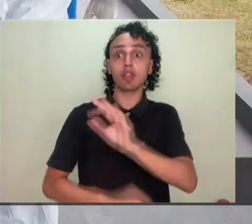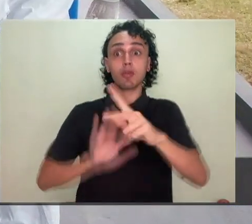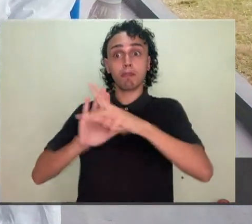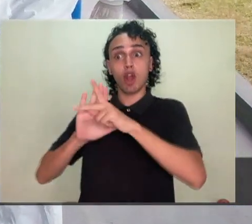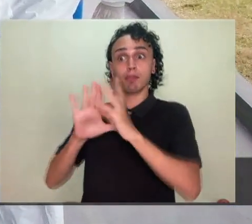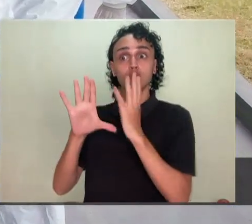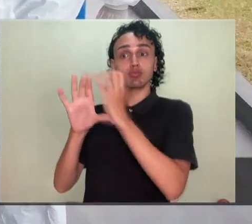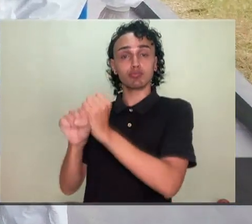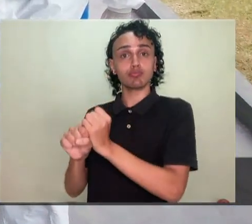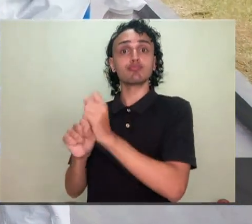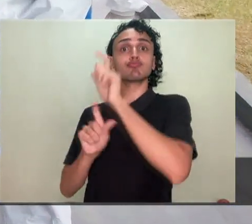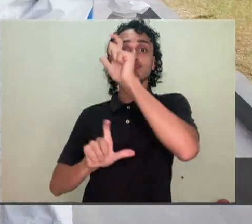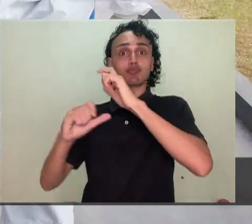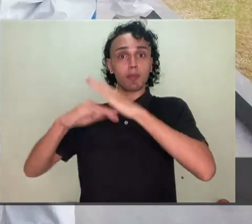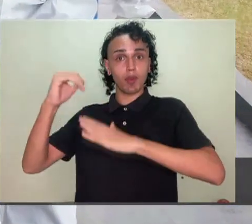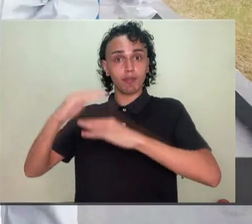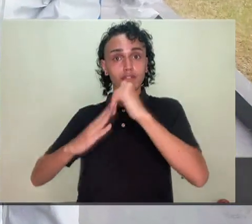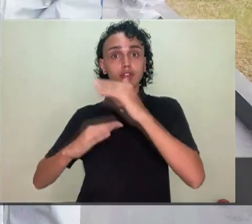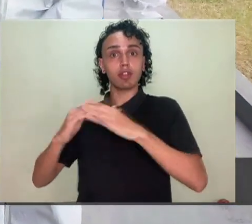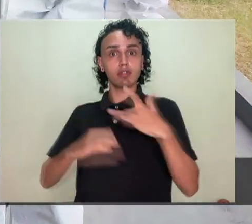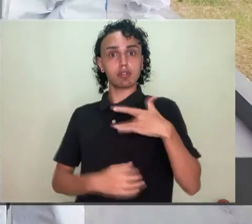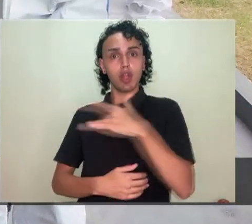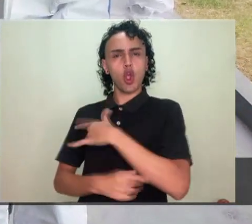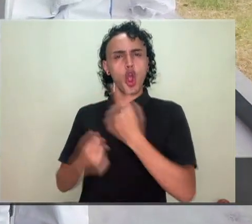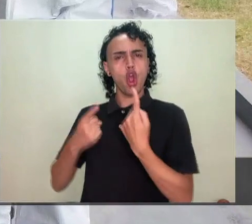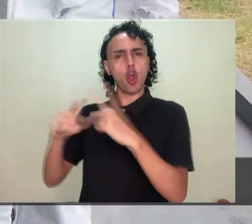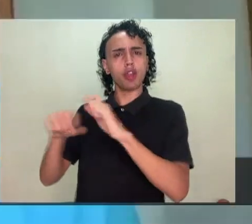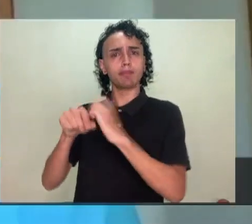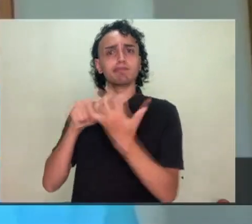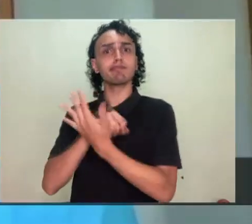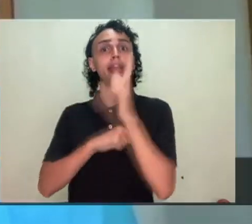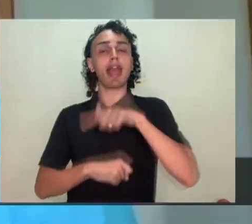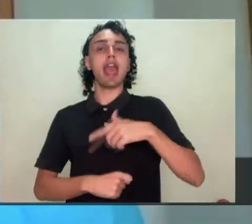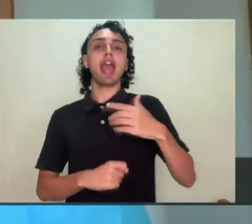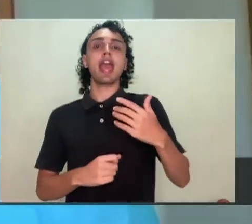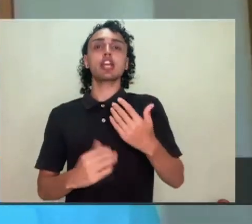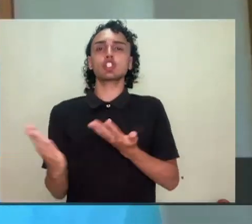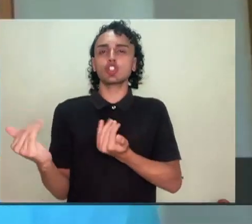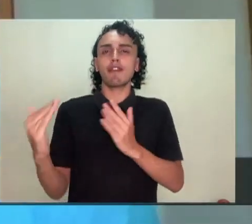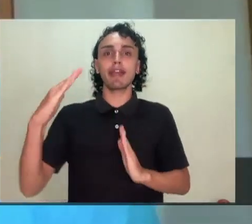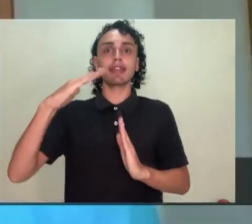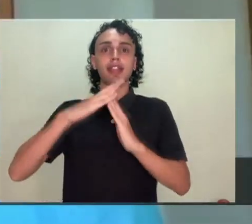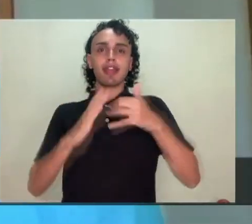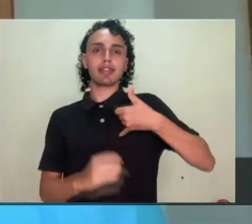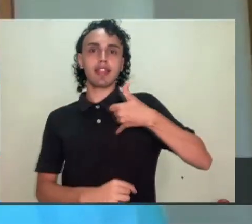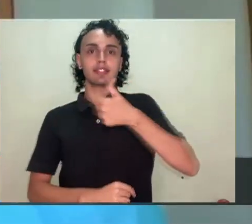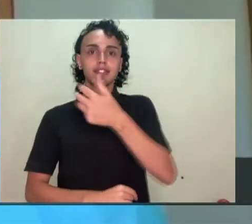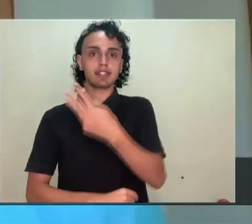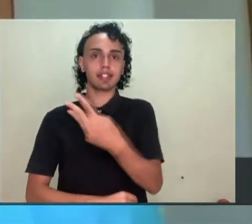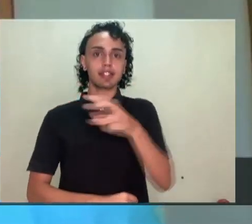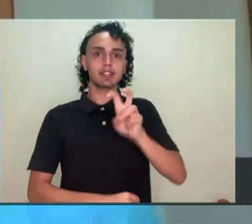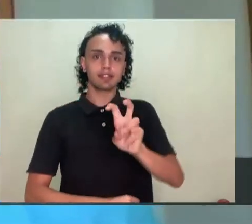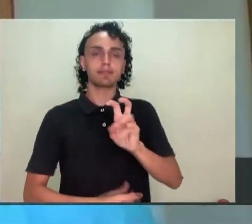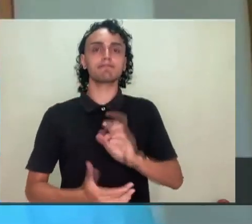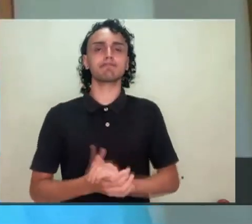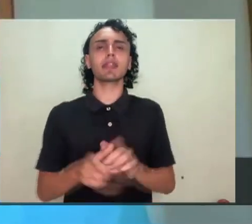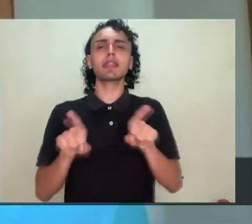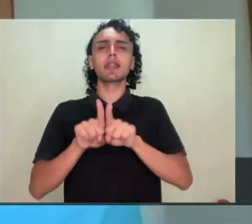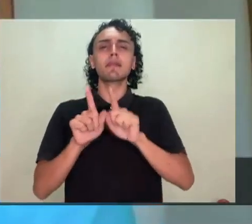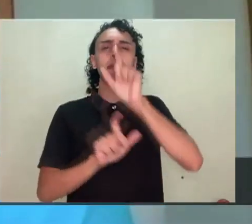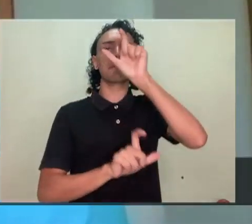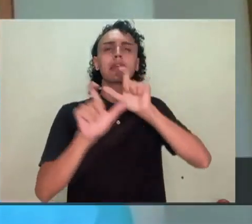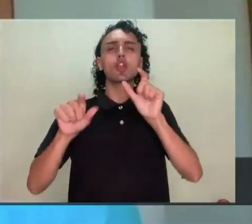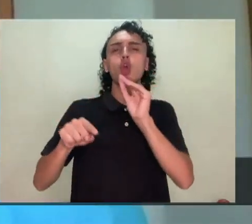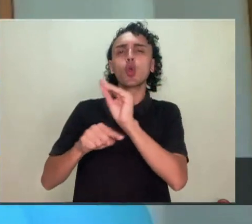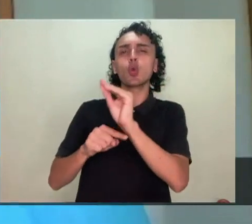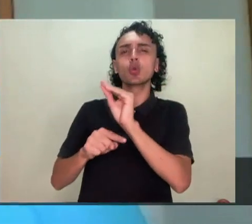Covid-19 são jovens até 35 anos. Temos também uma dimensão dos cuidadores, e sobretudo mulheres